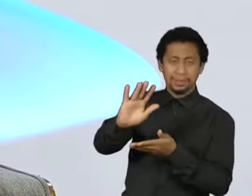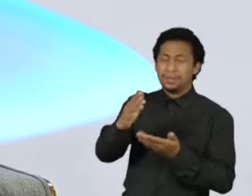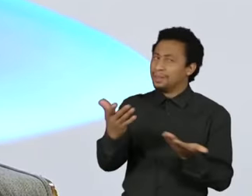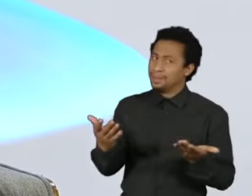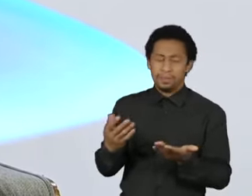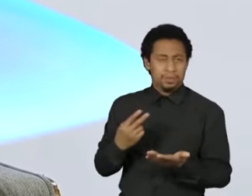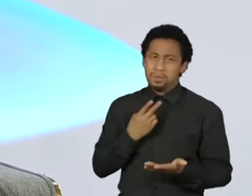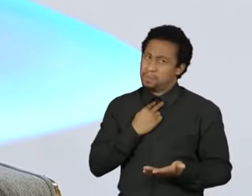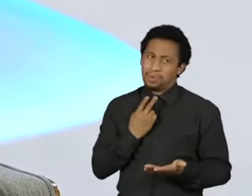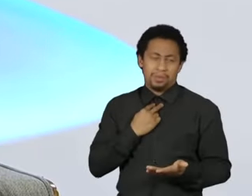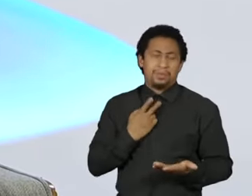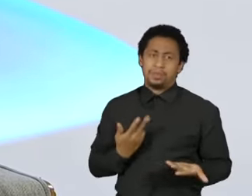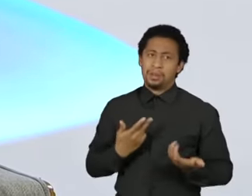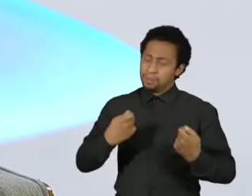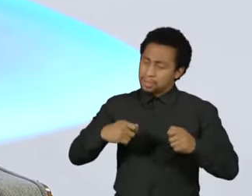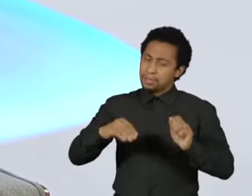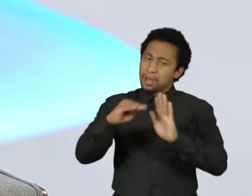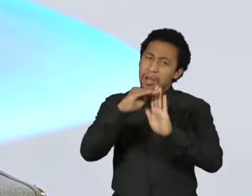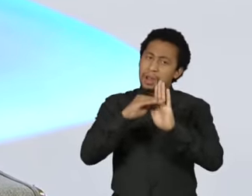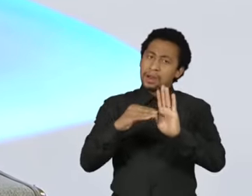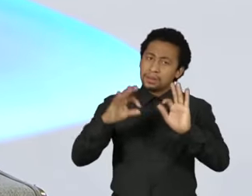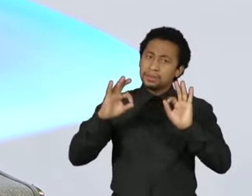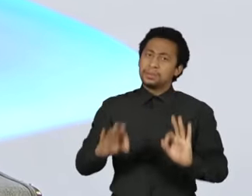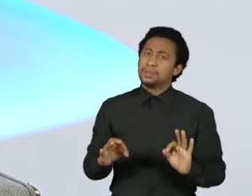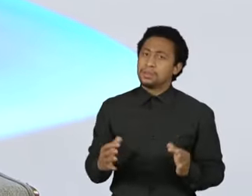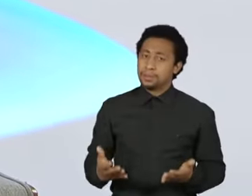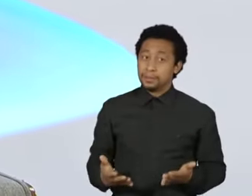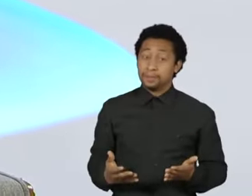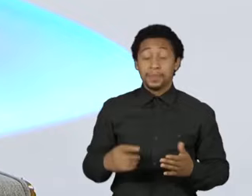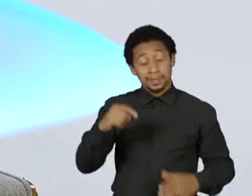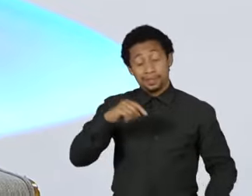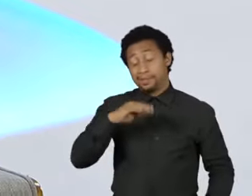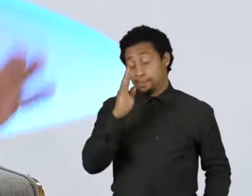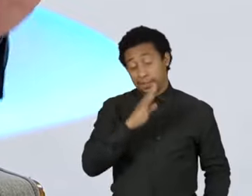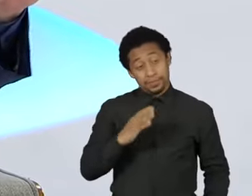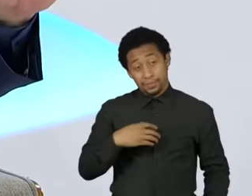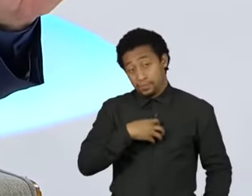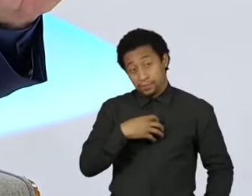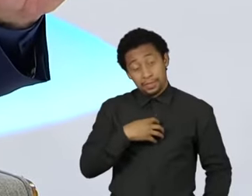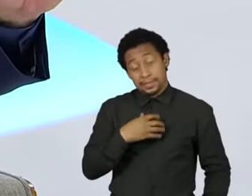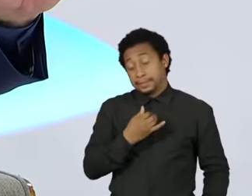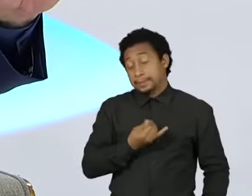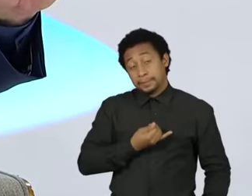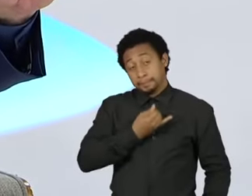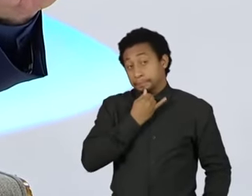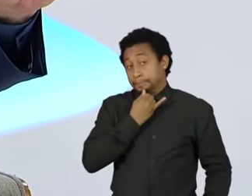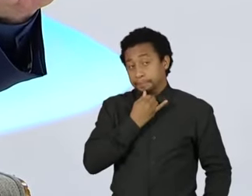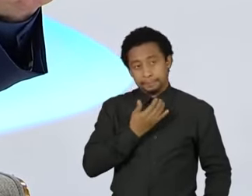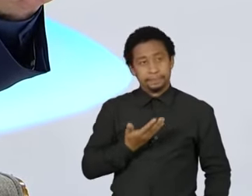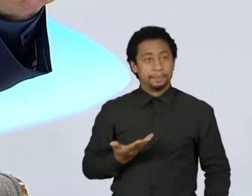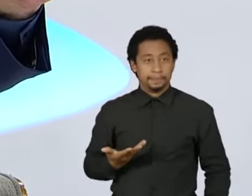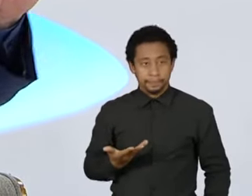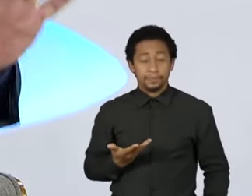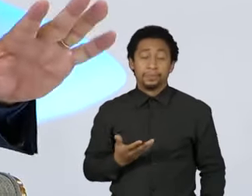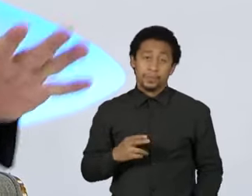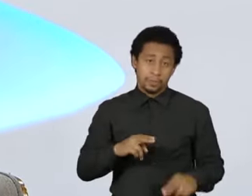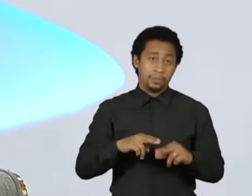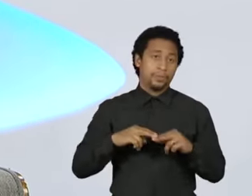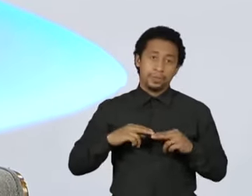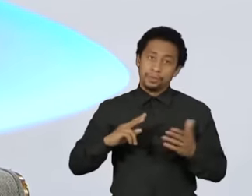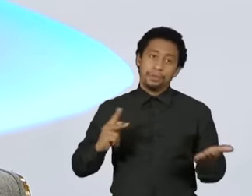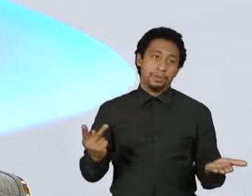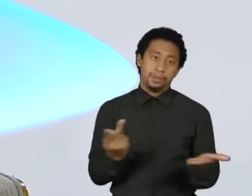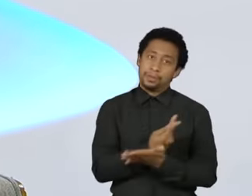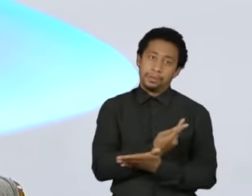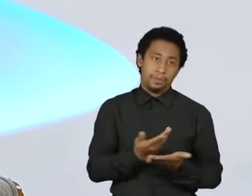isso muito em cima da perna, como as coisas acontecem no Brasil, lamentavelmente, muitas vezes, deu esse efeito colateral.